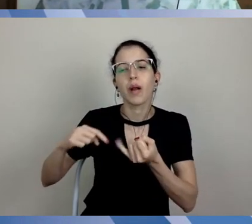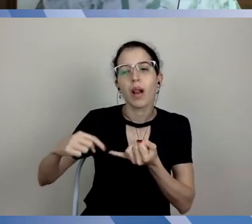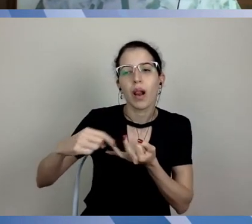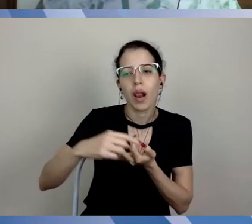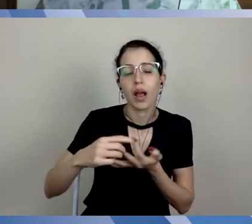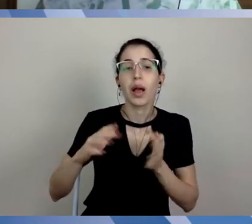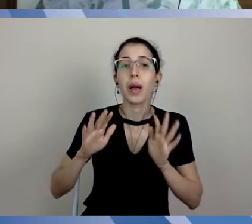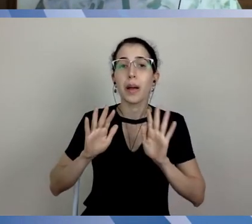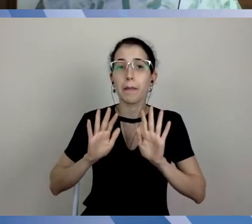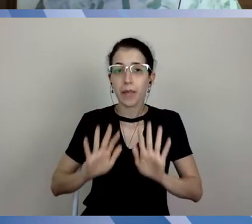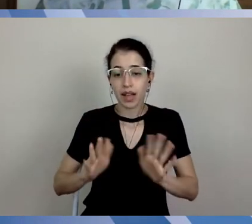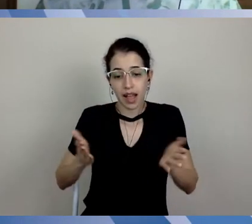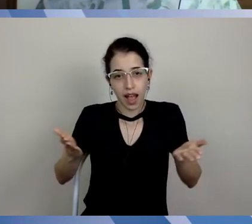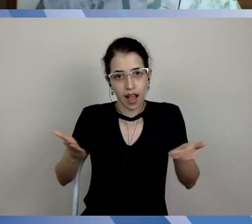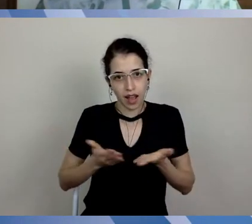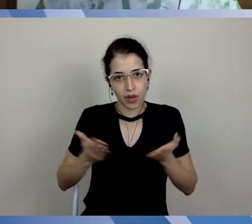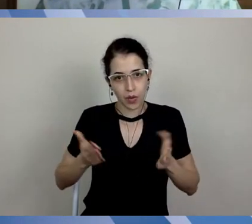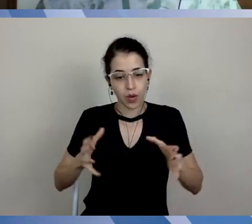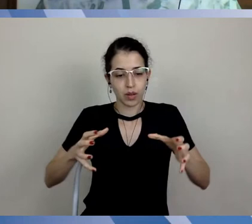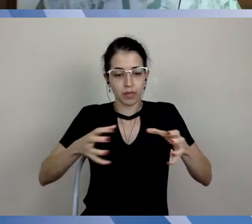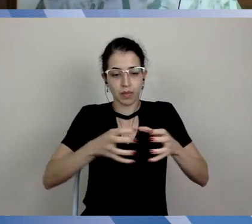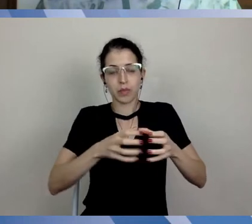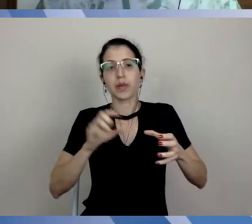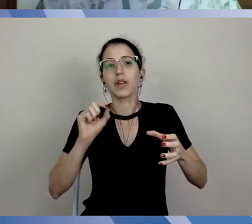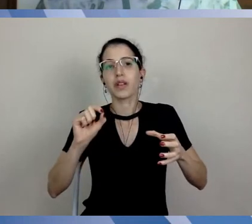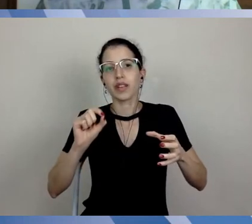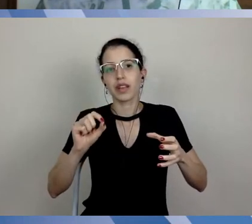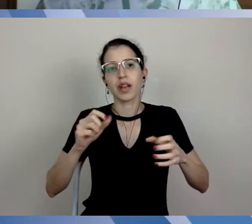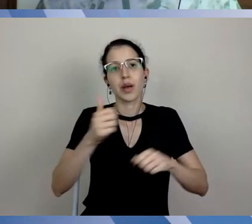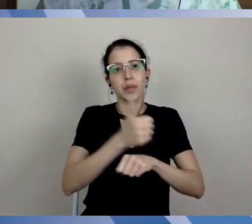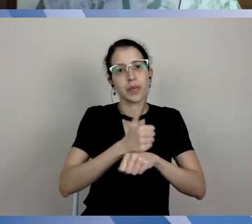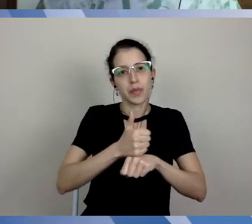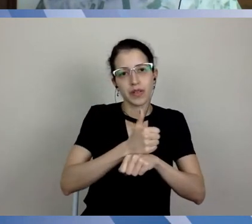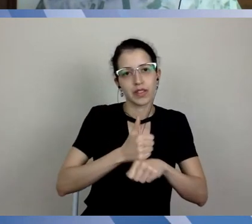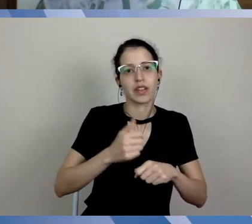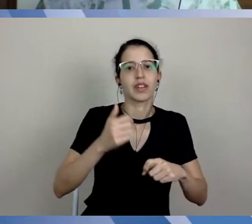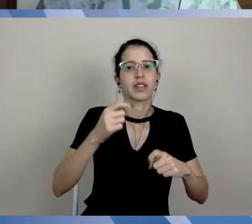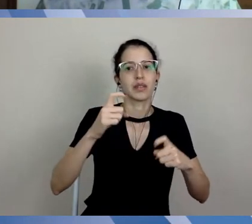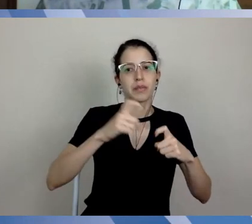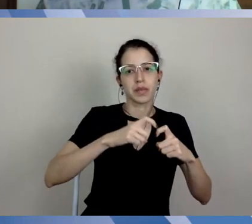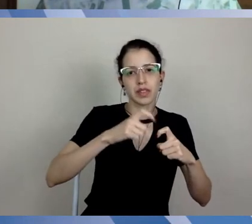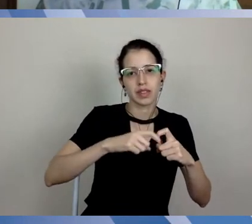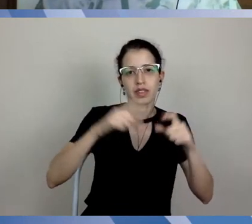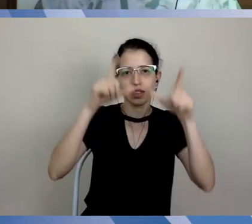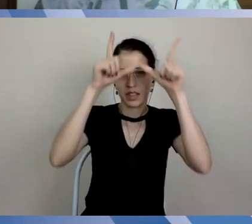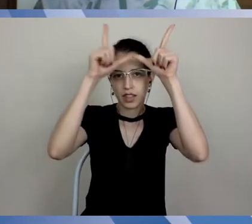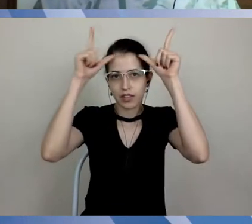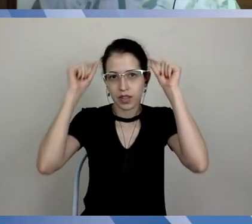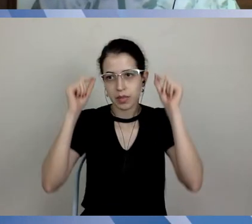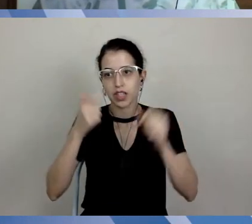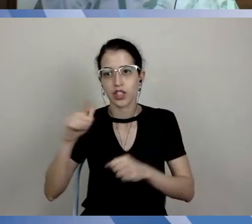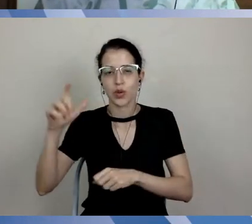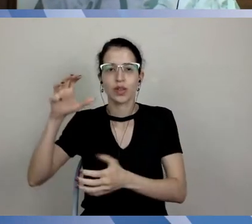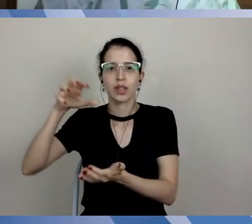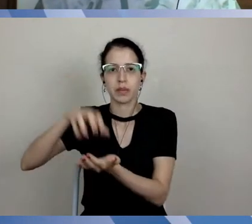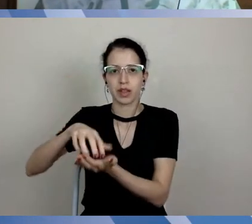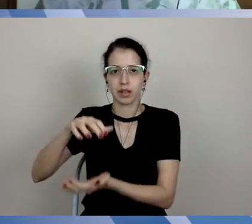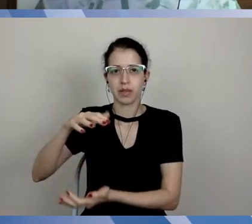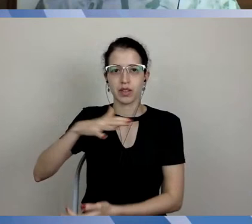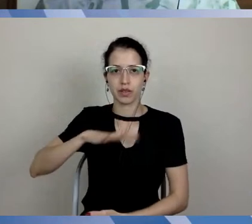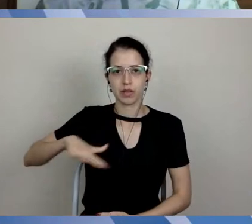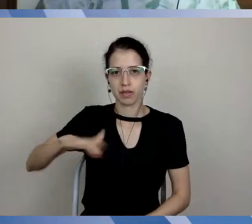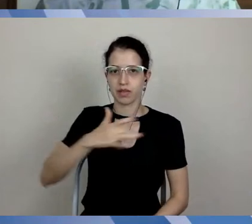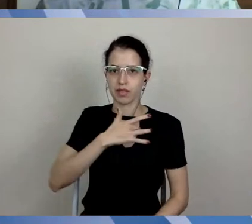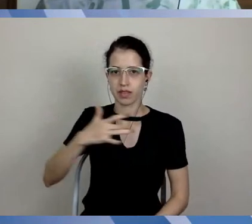de profissionais, de enfermagem, de medicina, e de outros departamentos da saúde, que tenham experiência em condições